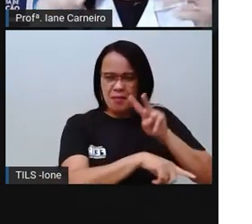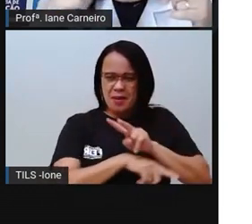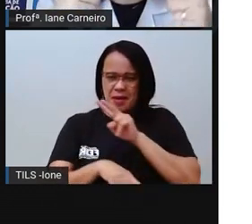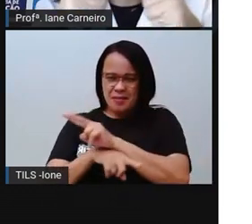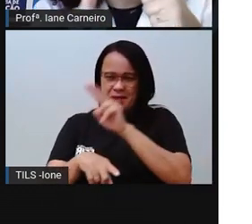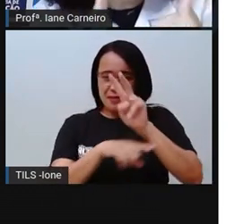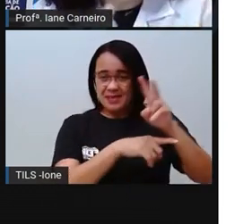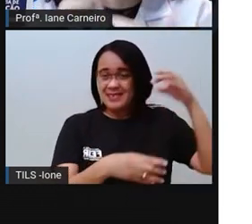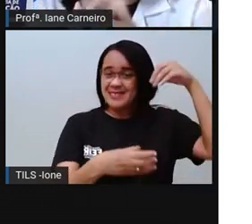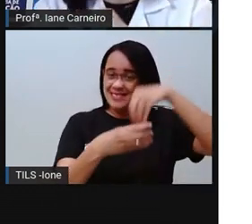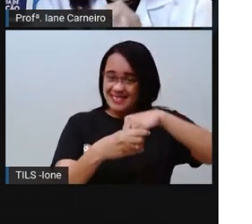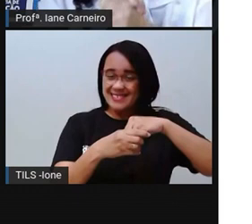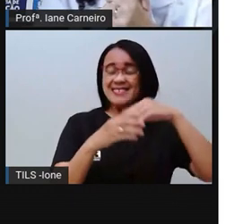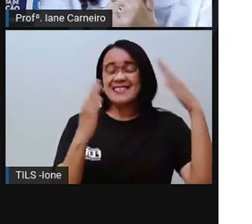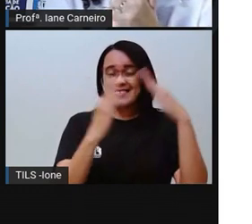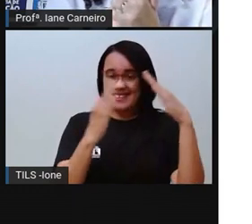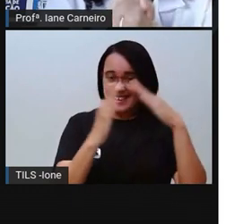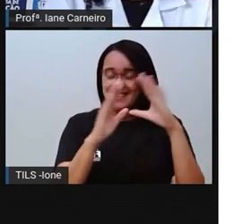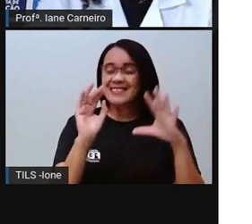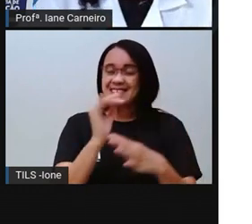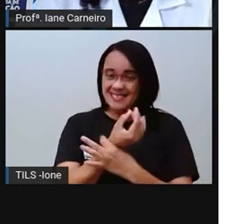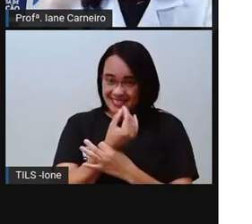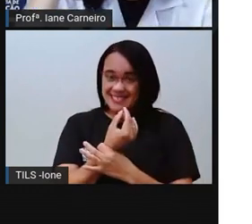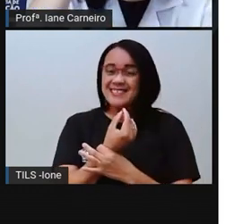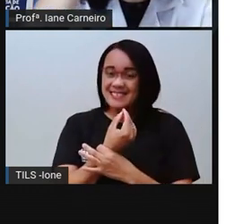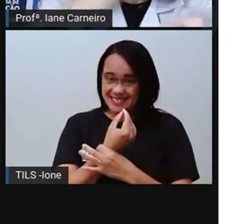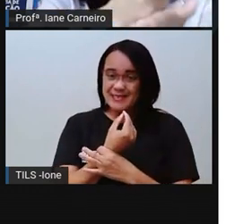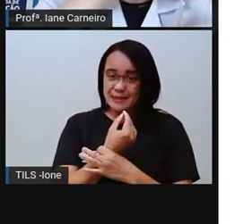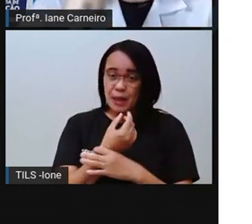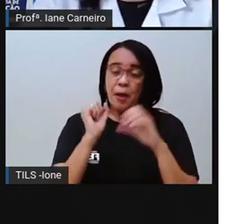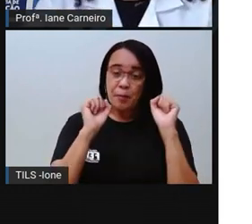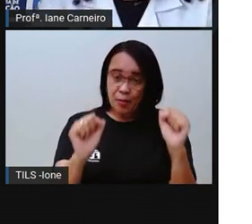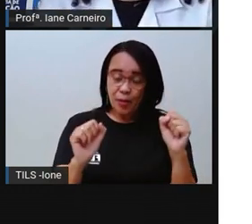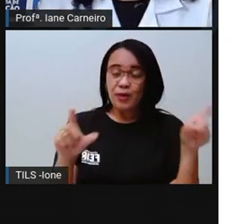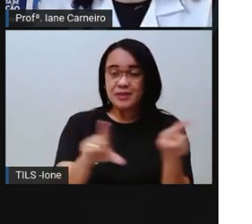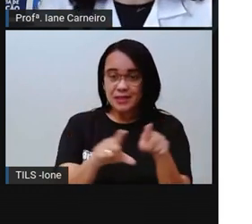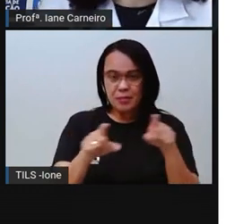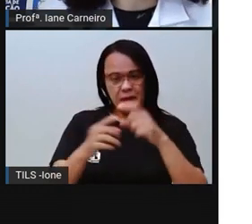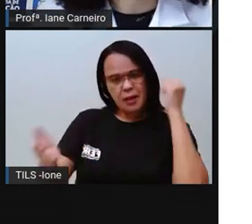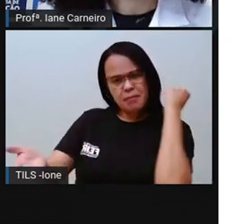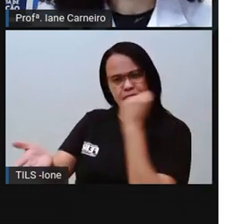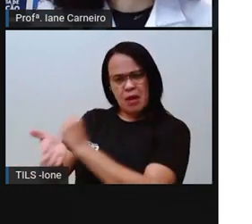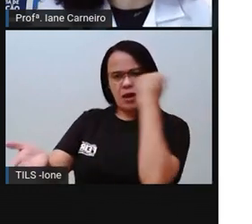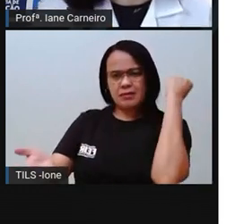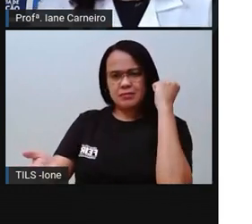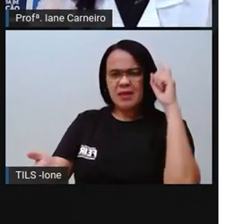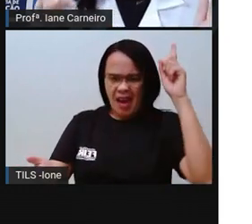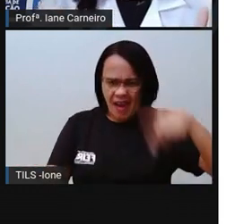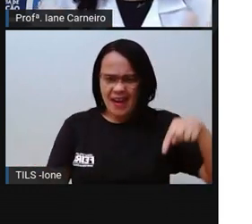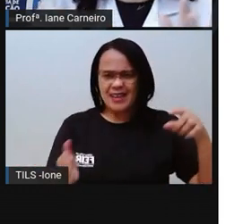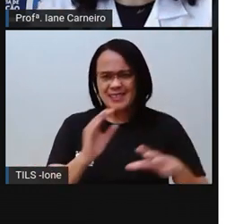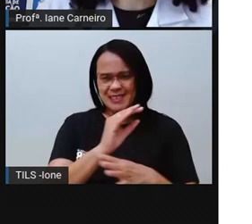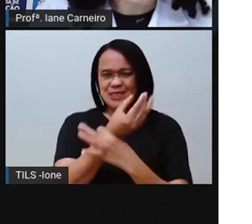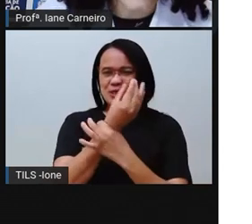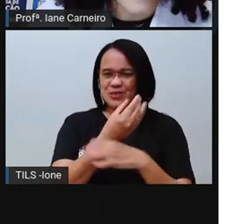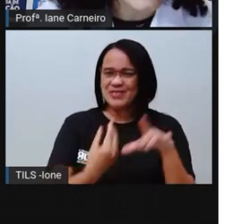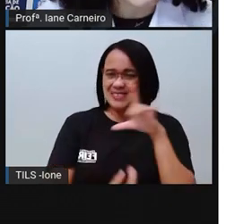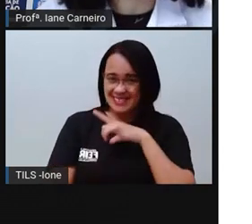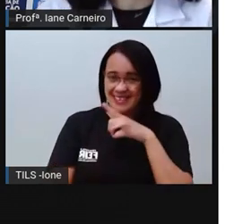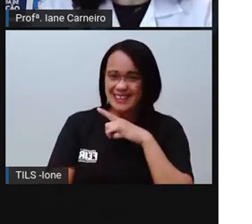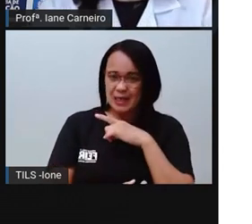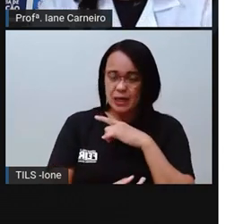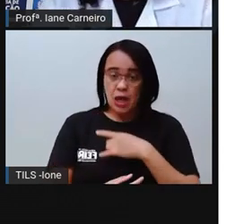isso. Está tudo ok na casa de vocês. E aí vocês podem dar o carimbo. Minha casa é segura. Minha casa não